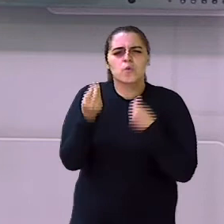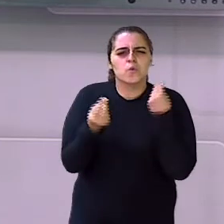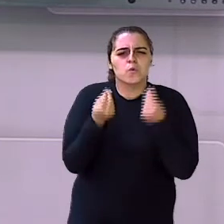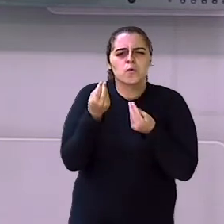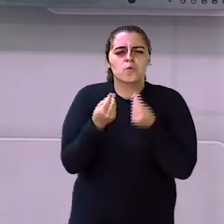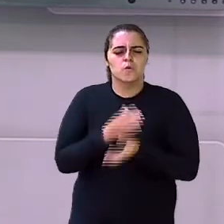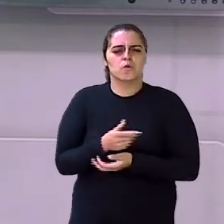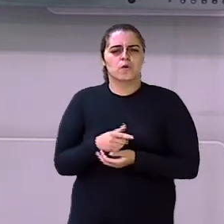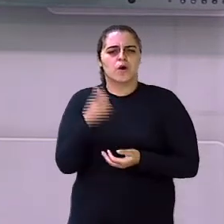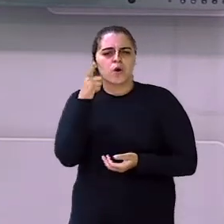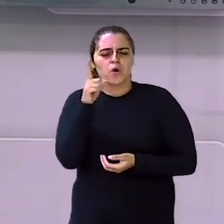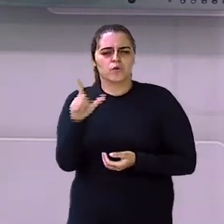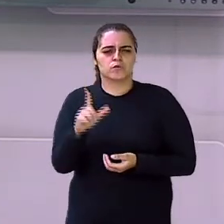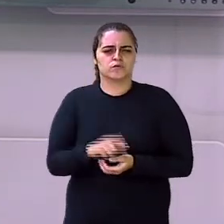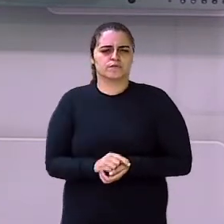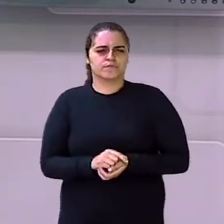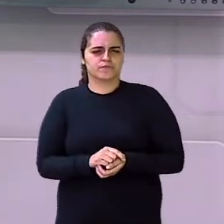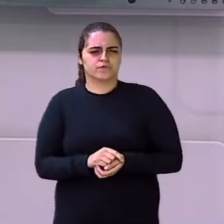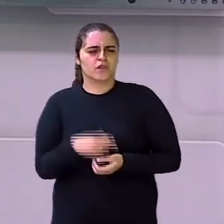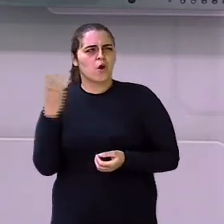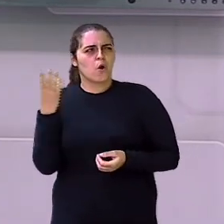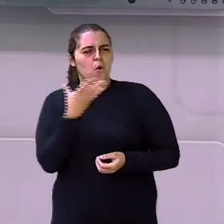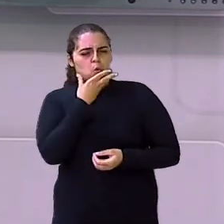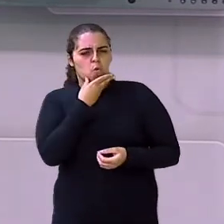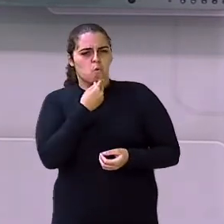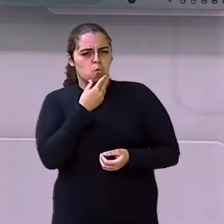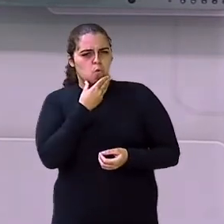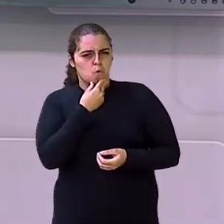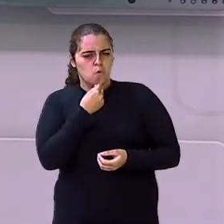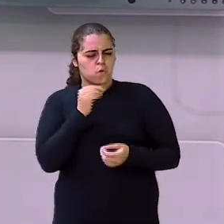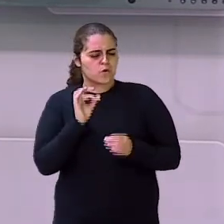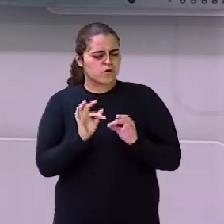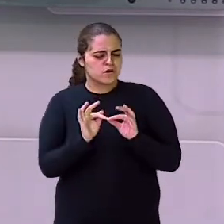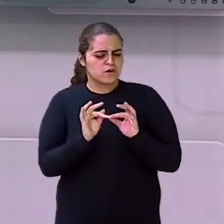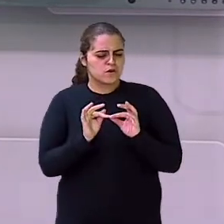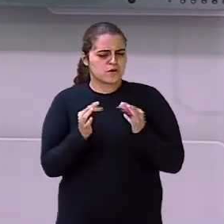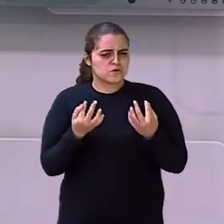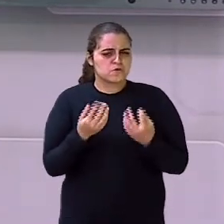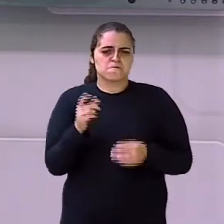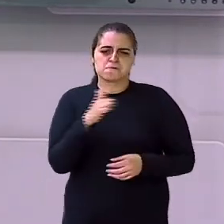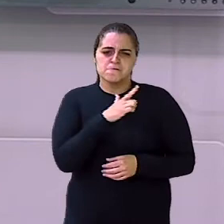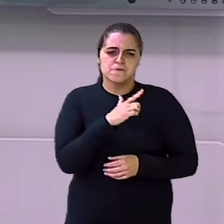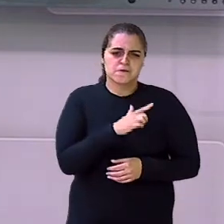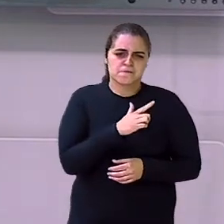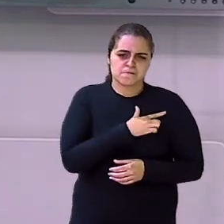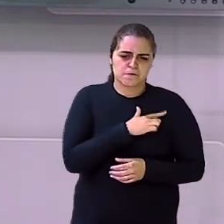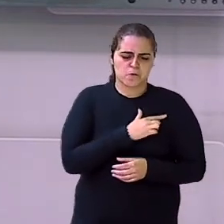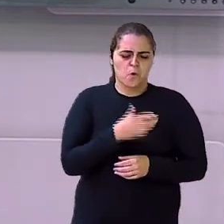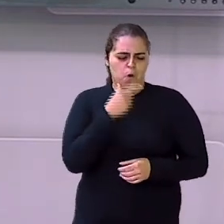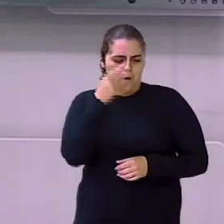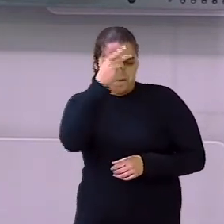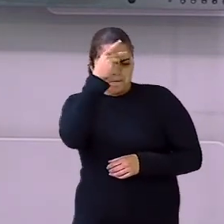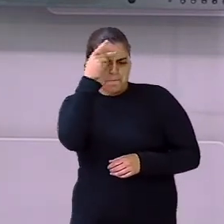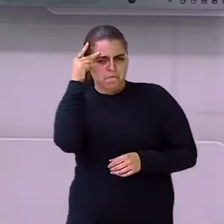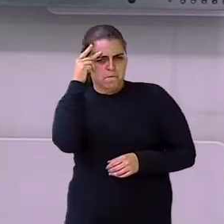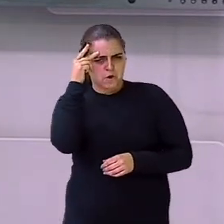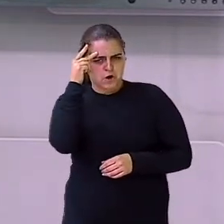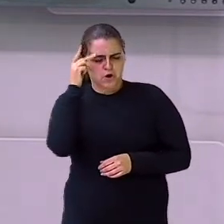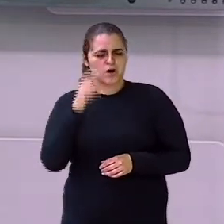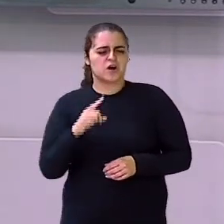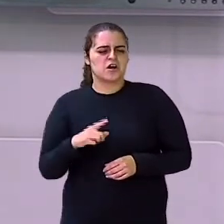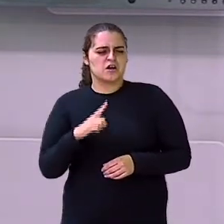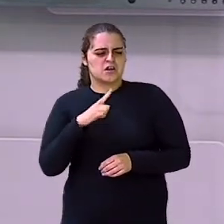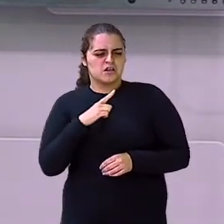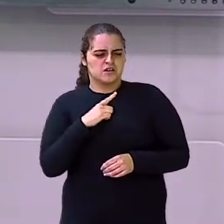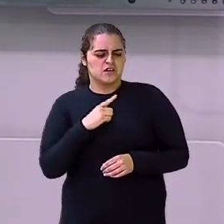que acontece Essas queimadas? Por atitudes Muito simples e feias Às vezes uma pessoa Tem um